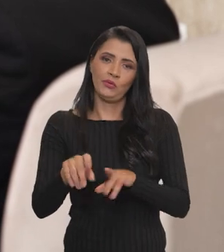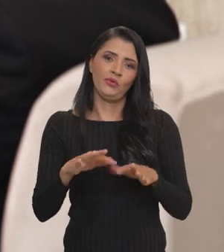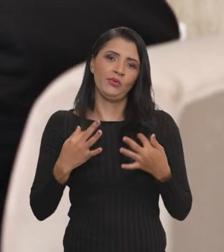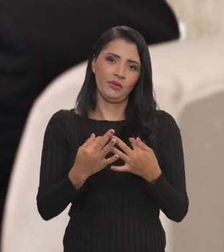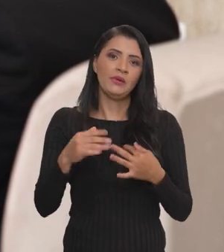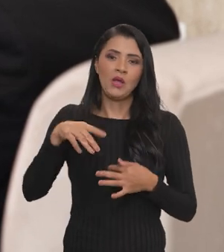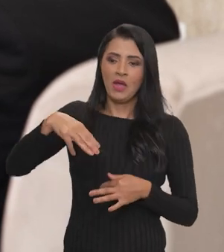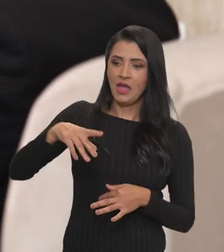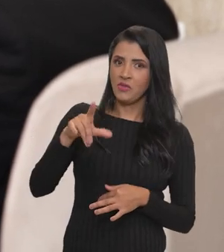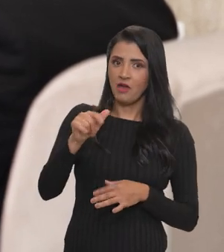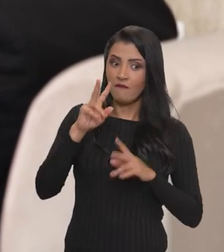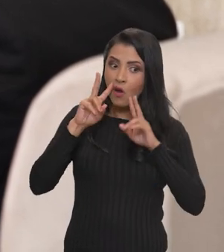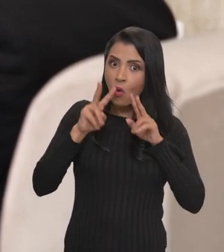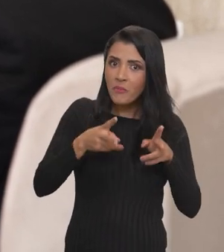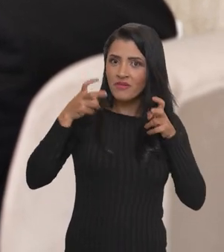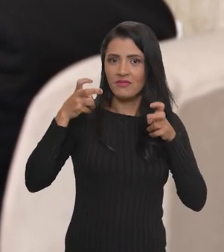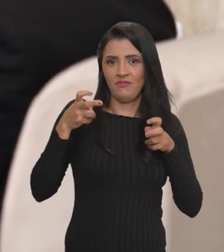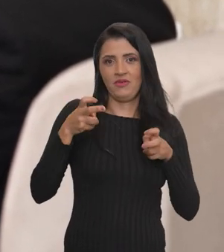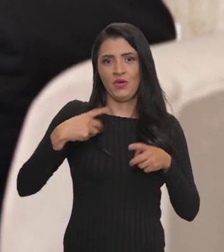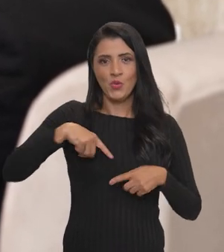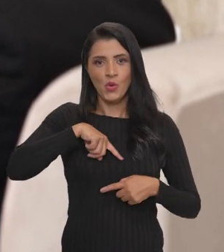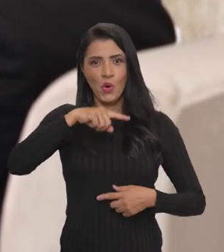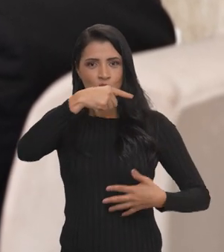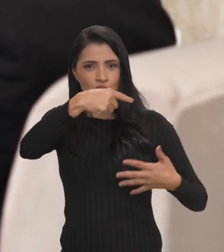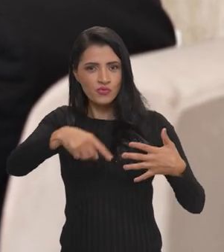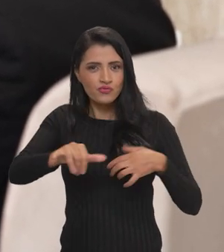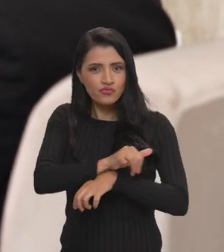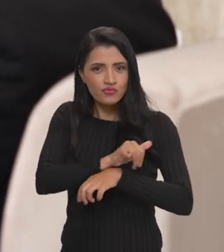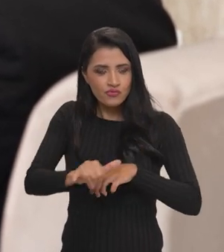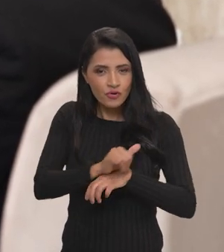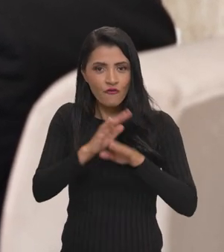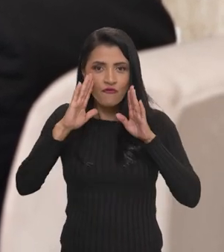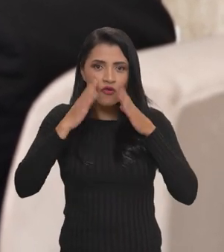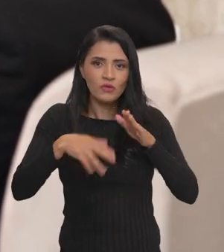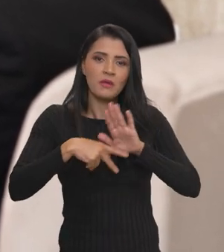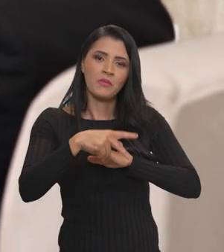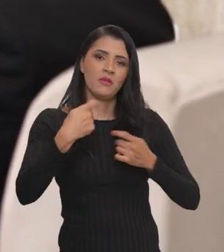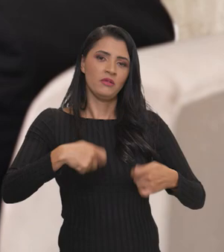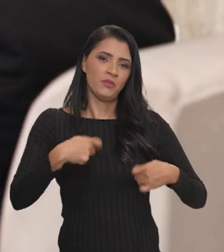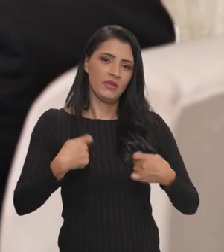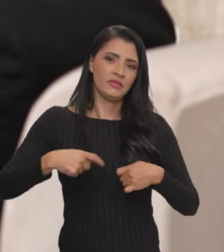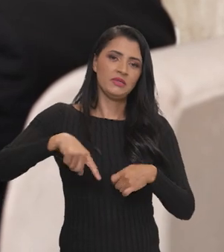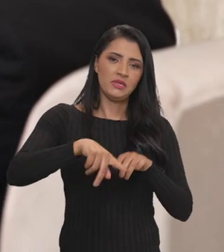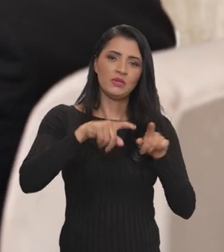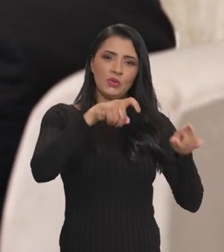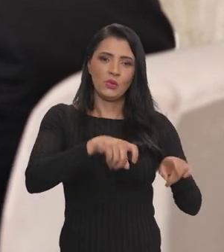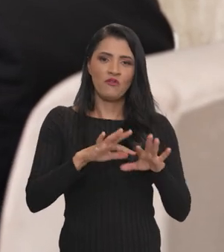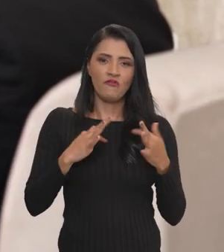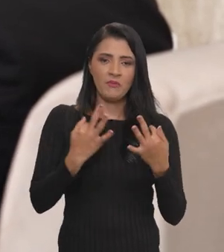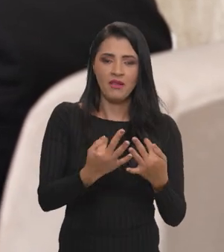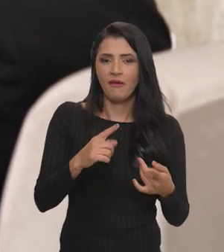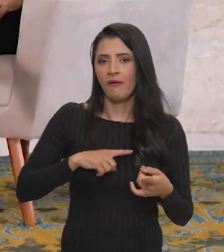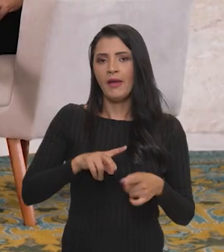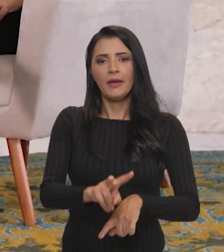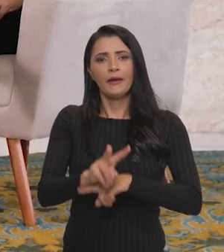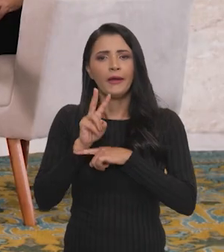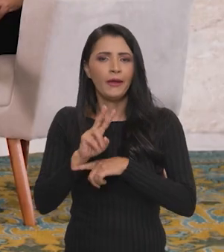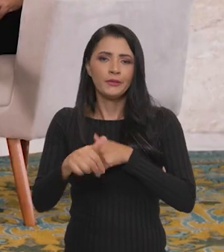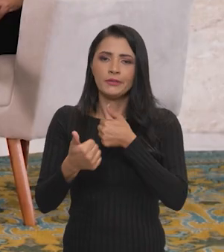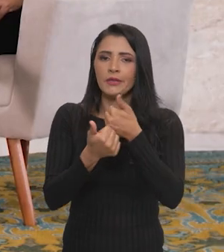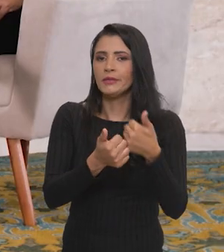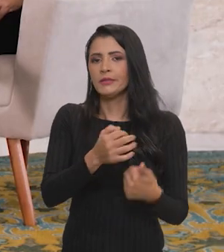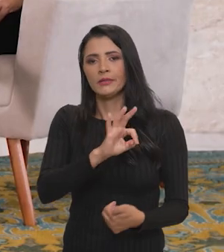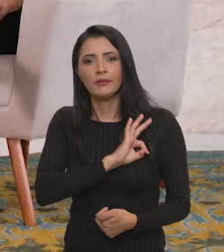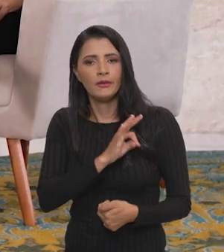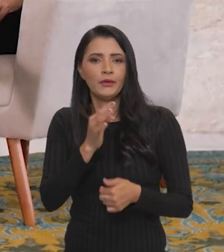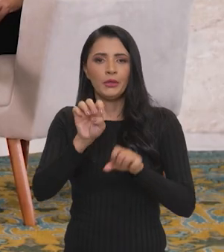familiar. O MDA vai olhar para isso, os nossos instrumentos voltados para as necessidades específicas da agricultura familiar do nosso país. É o crédito, é